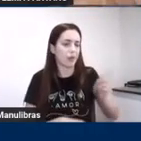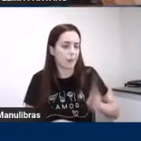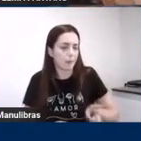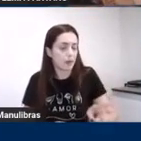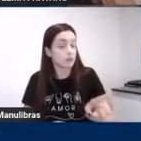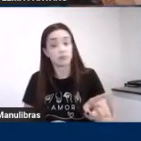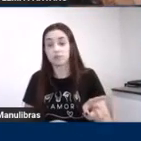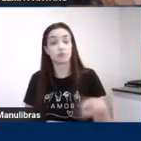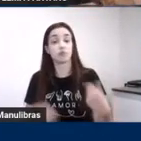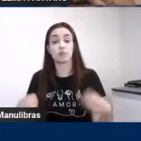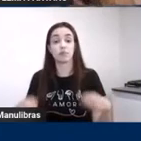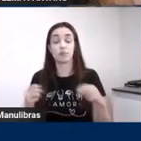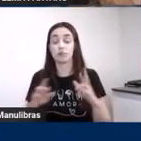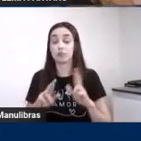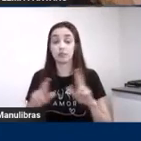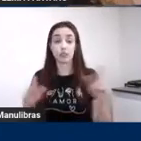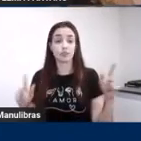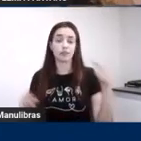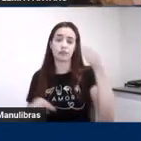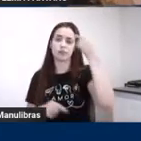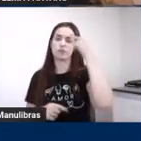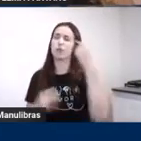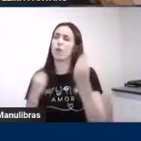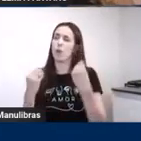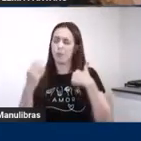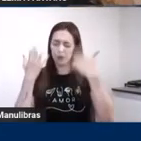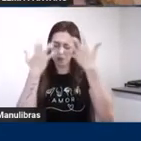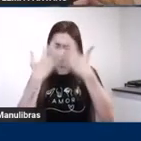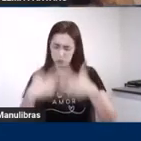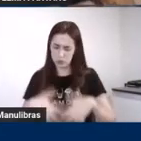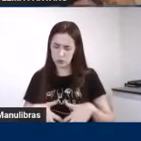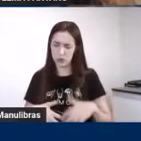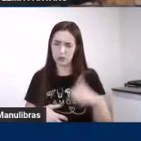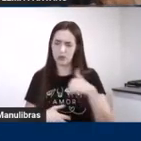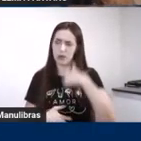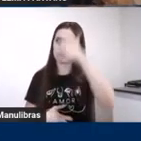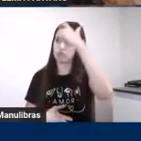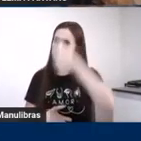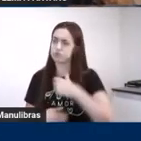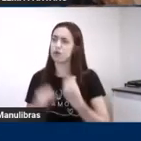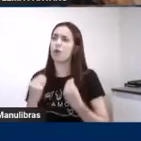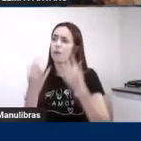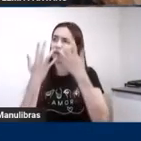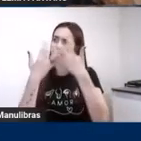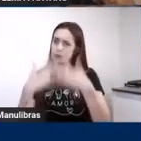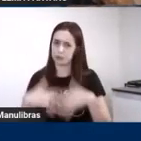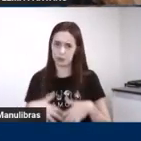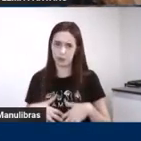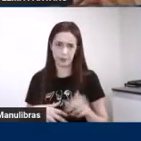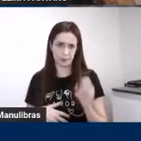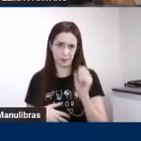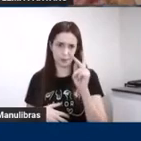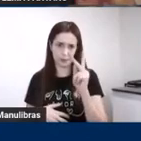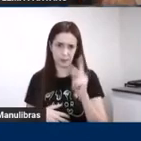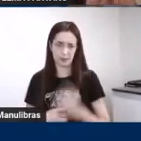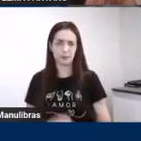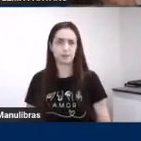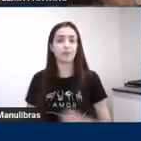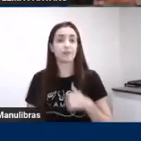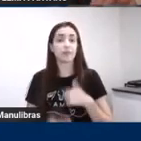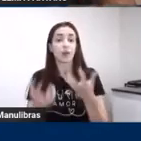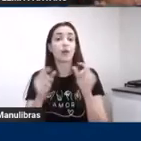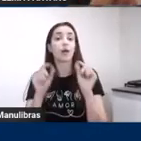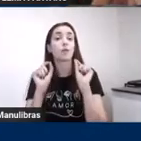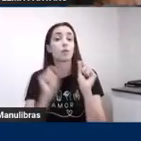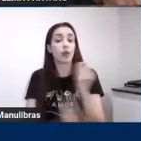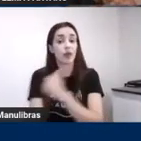começar a pensar como a gente funciona. Esse é o ponto central. Eu quero que meu aluno